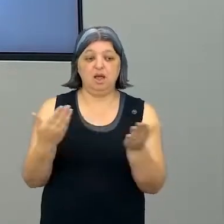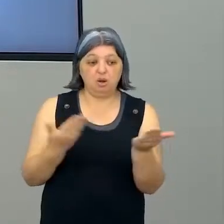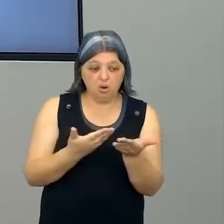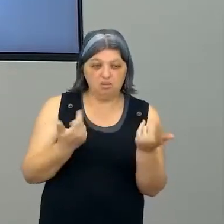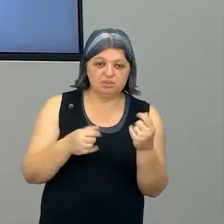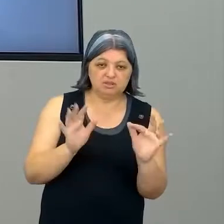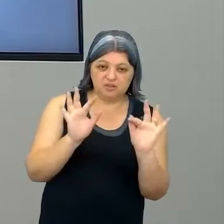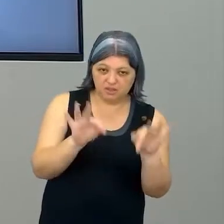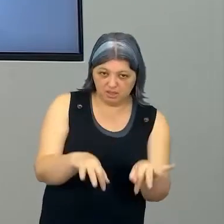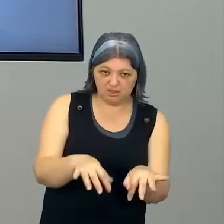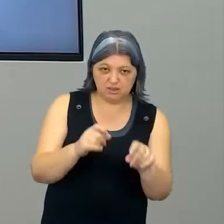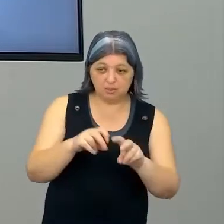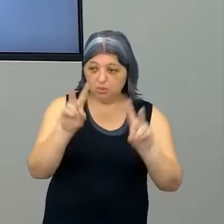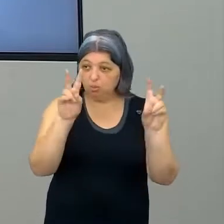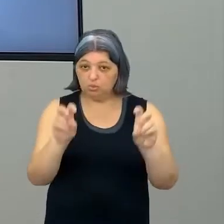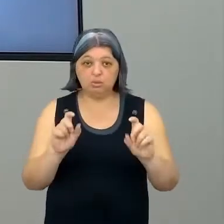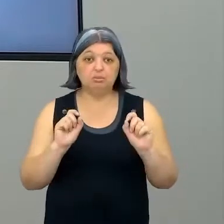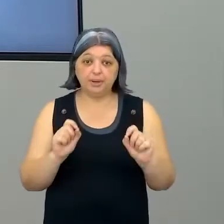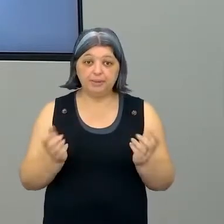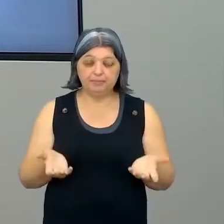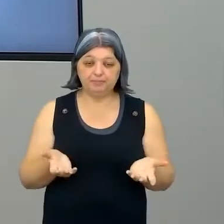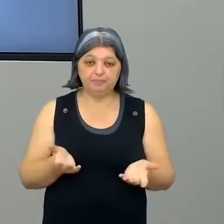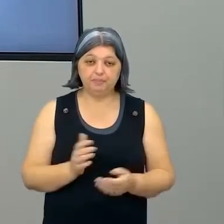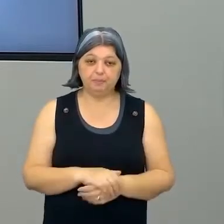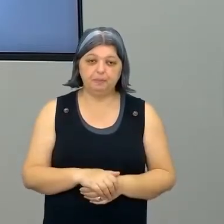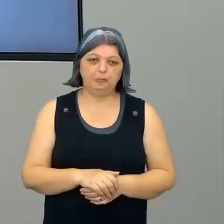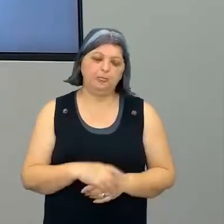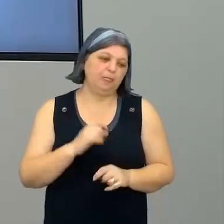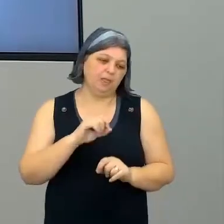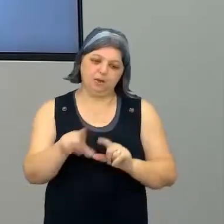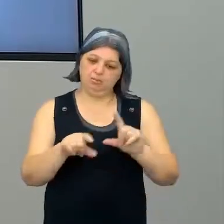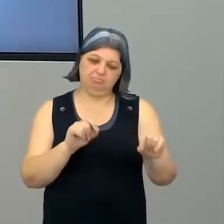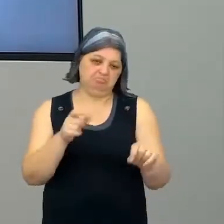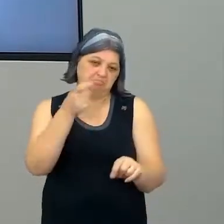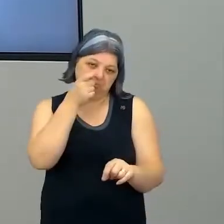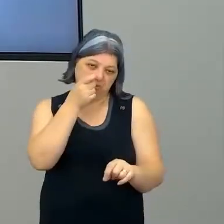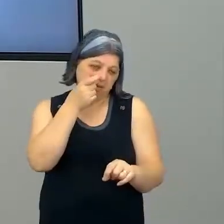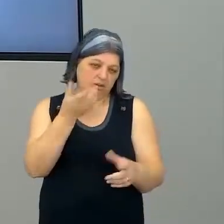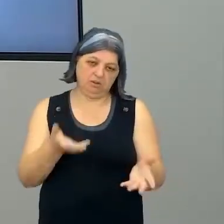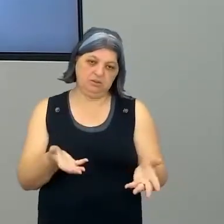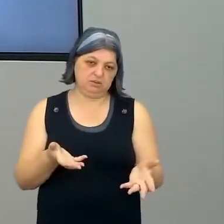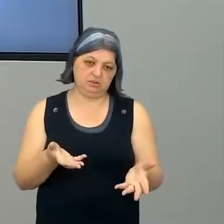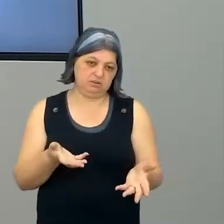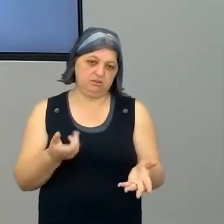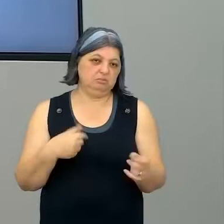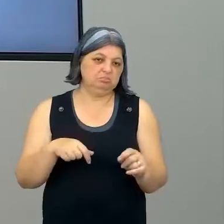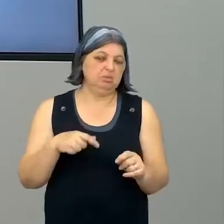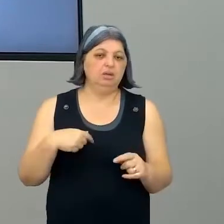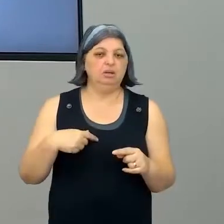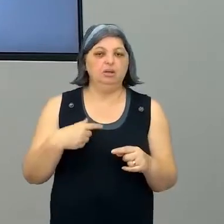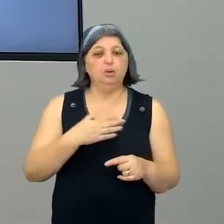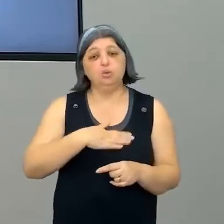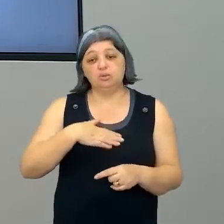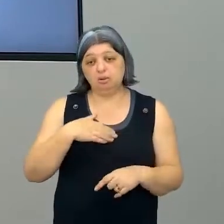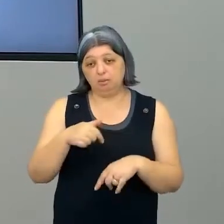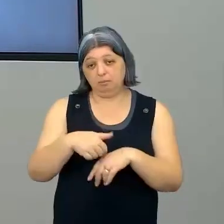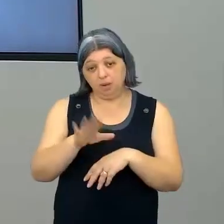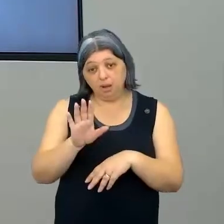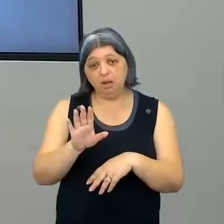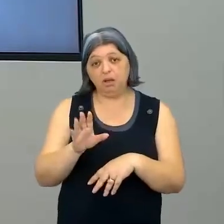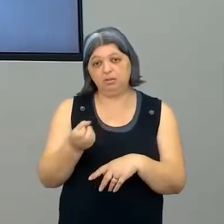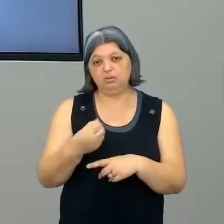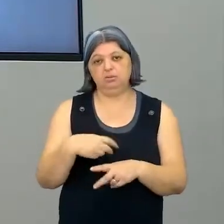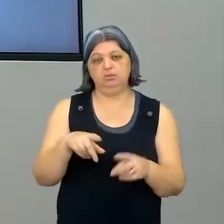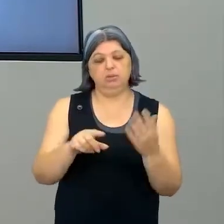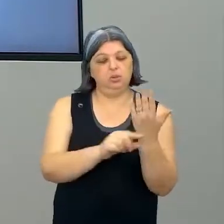coisa. Aí, você, sobre o que ele? Bom, sobre o que você mais se interessou, sobre o que fez mais sentido, sobre o livro que você mais gostou